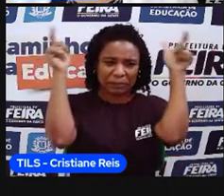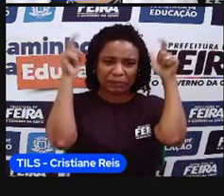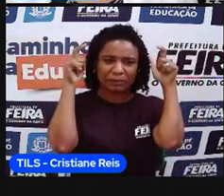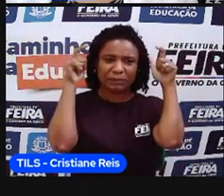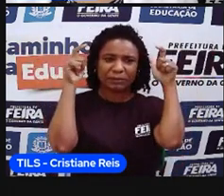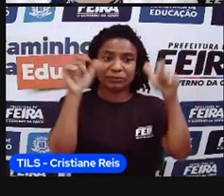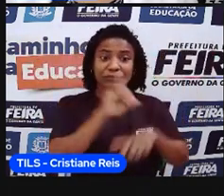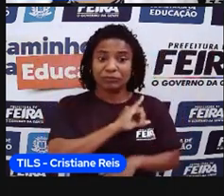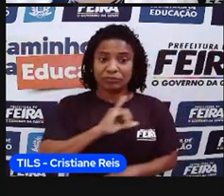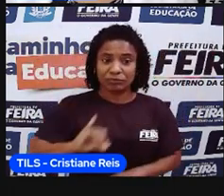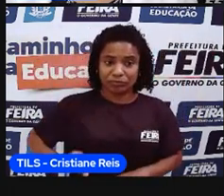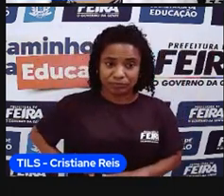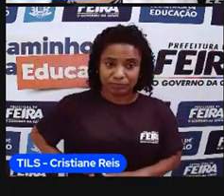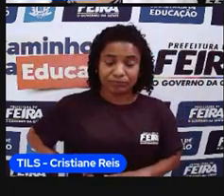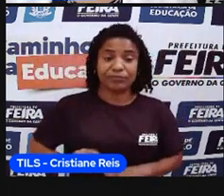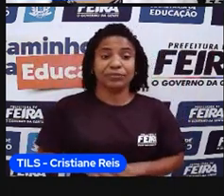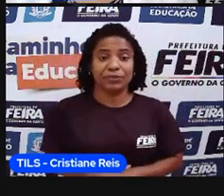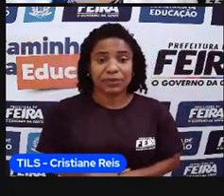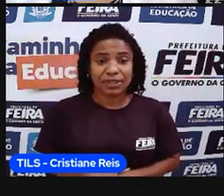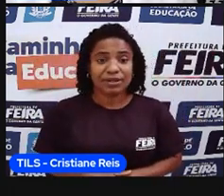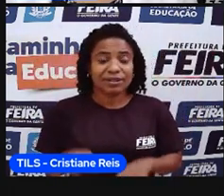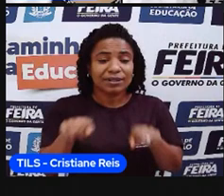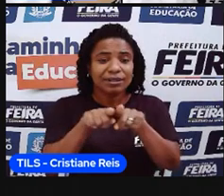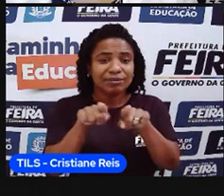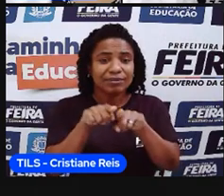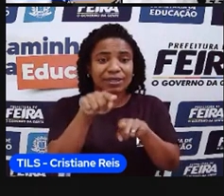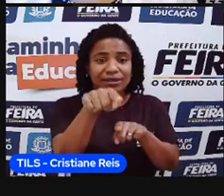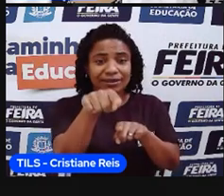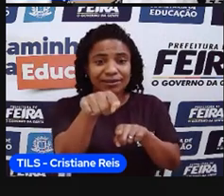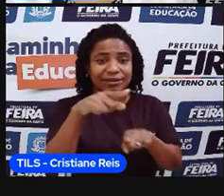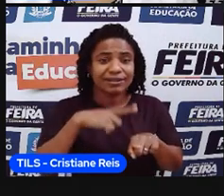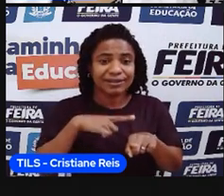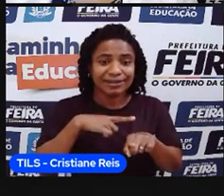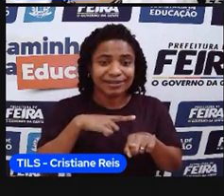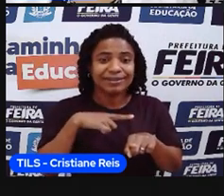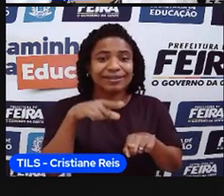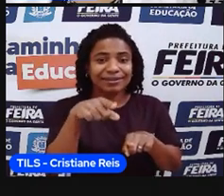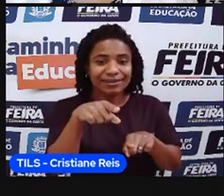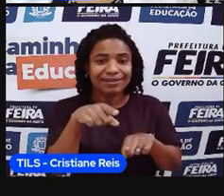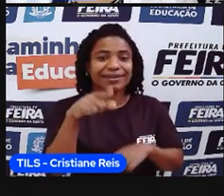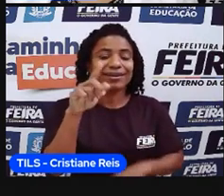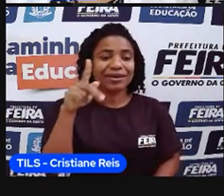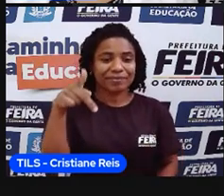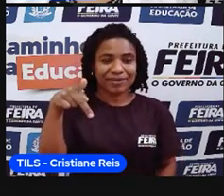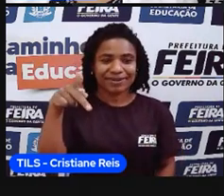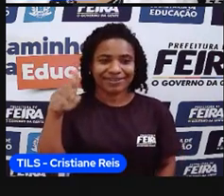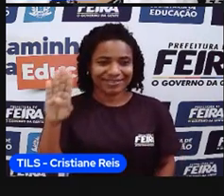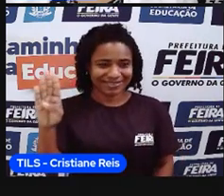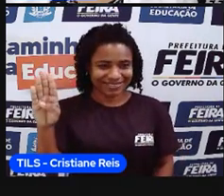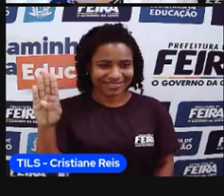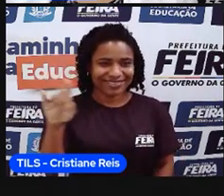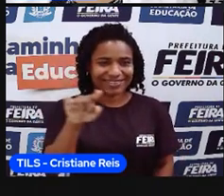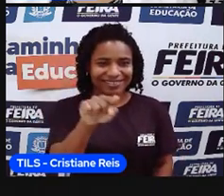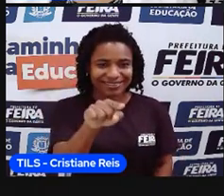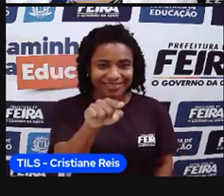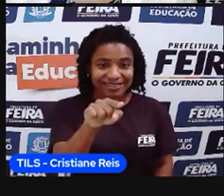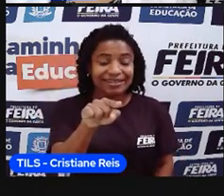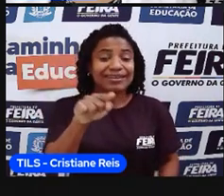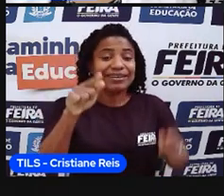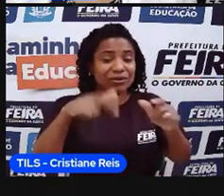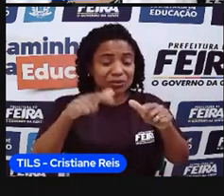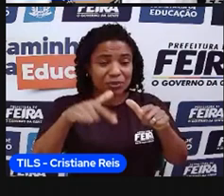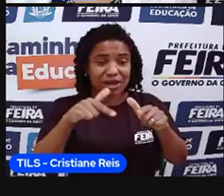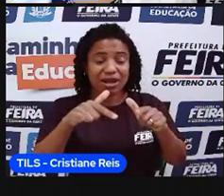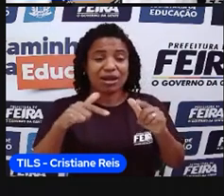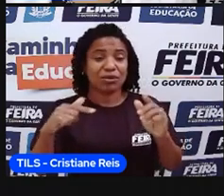Aqui, Pontal dos Seixas, né, que é o Pontal dos Seixas, é o local, né, esse pontinho aqui, é o local mais longe, né,